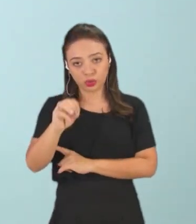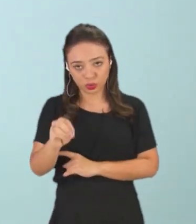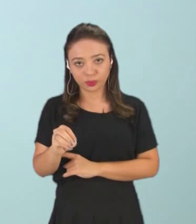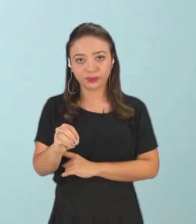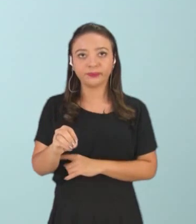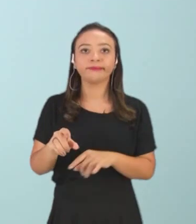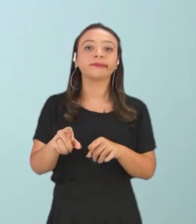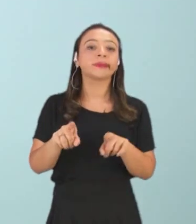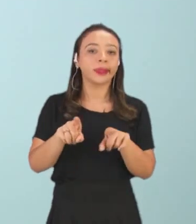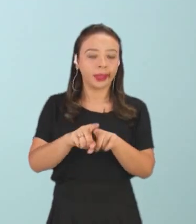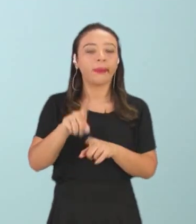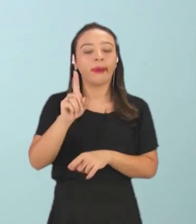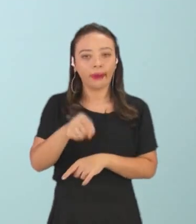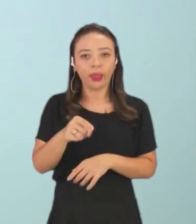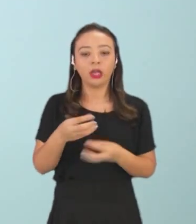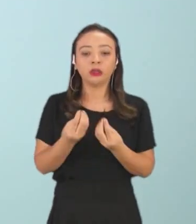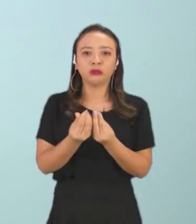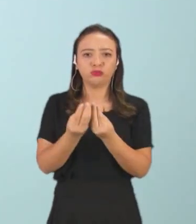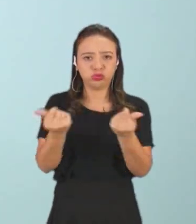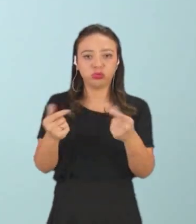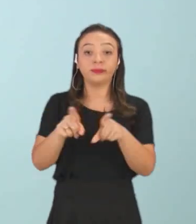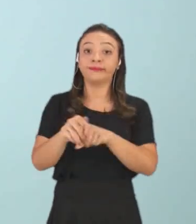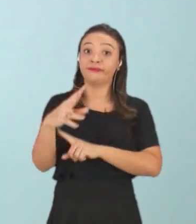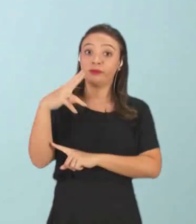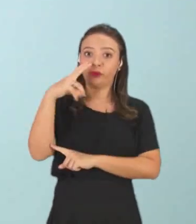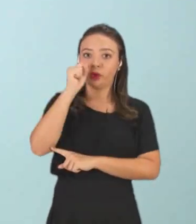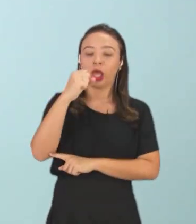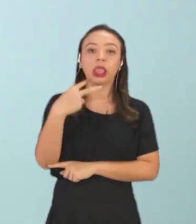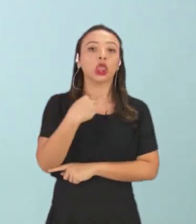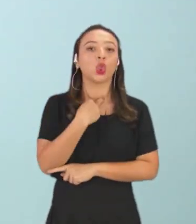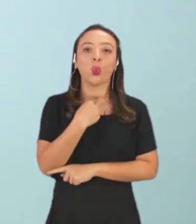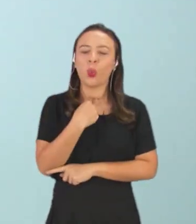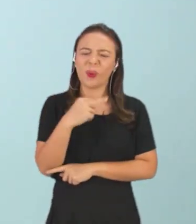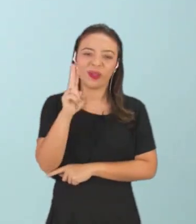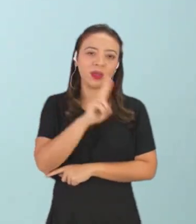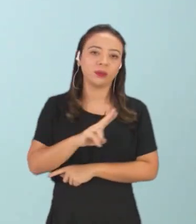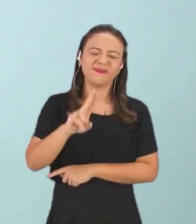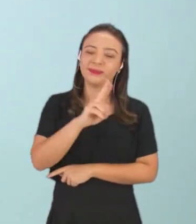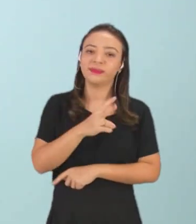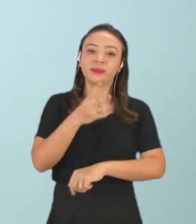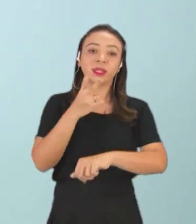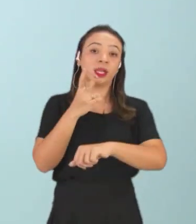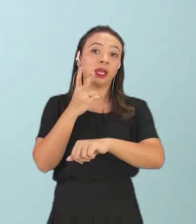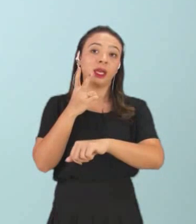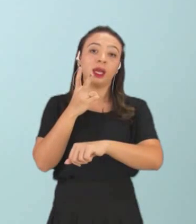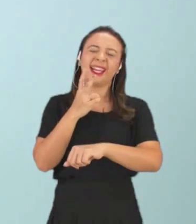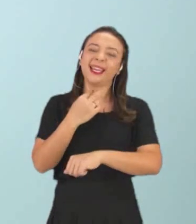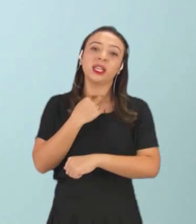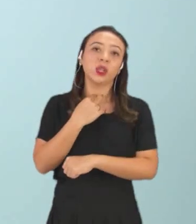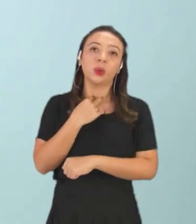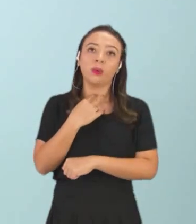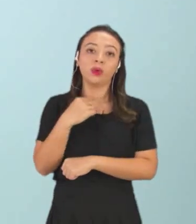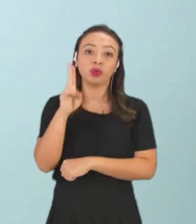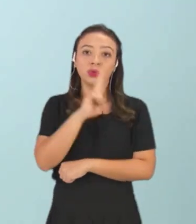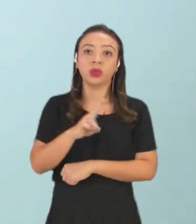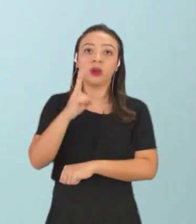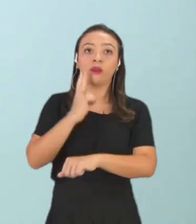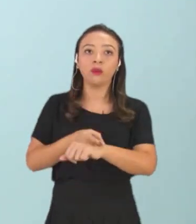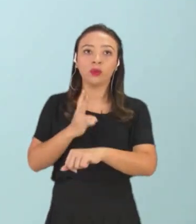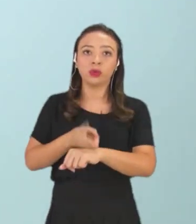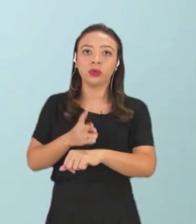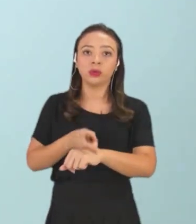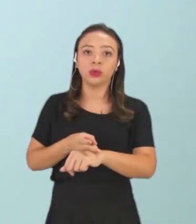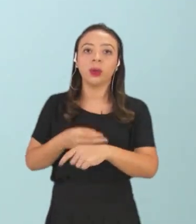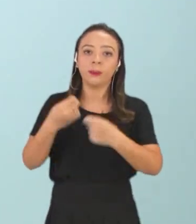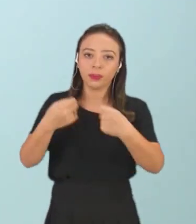corrosivas e elas são fortes, a gente não pode utilizar vidros, recipientes de vidro. A gente precisa